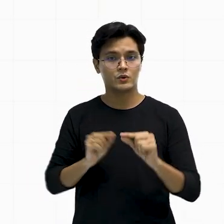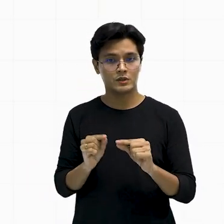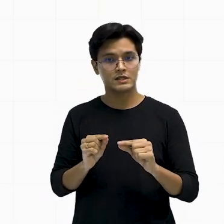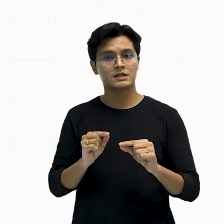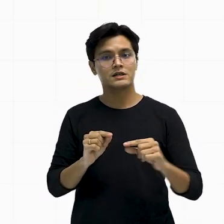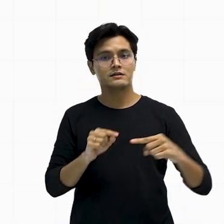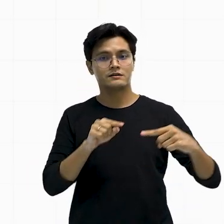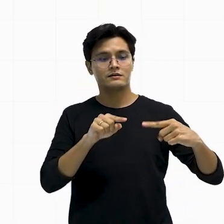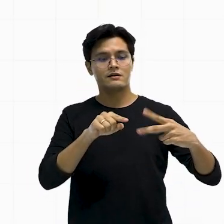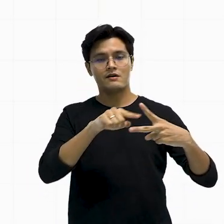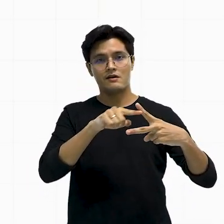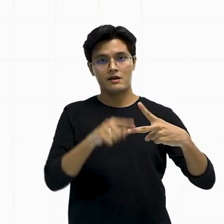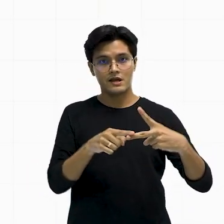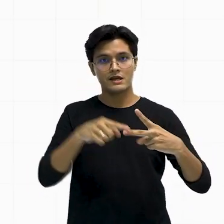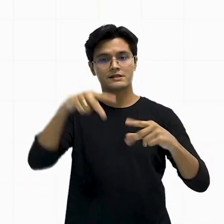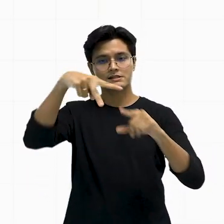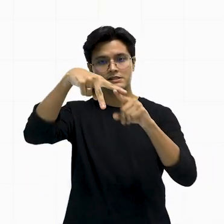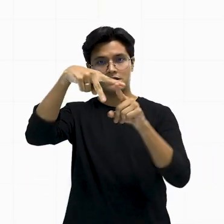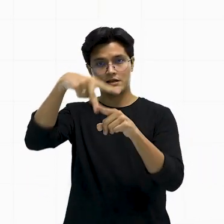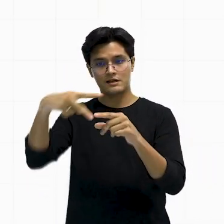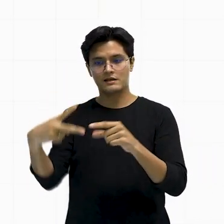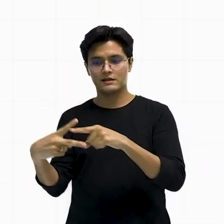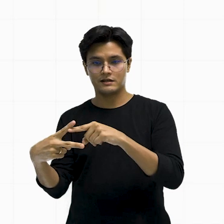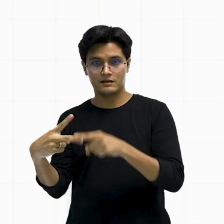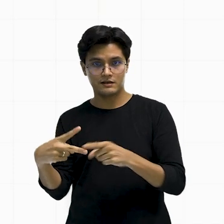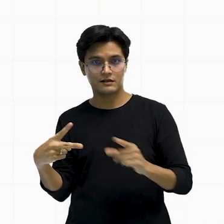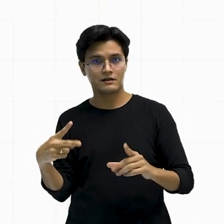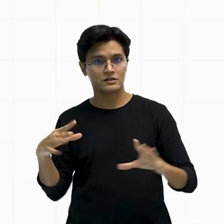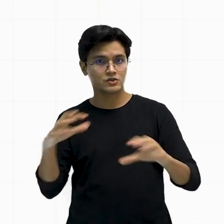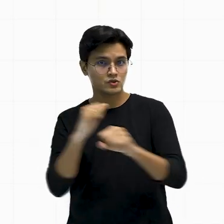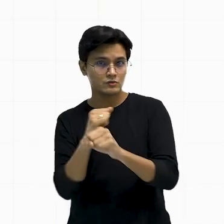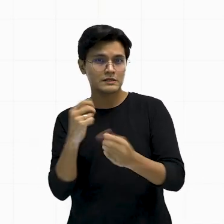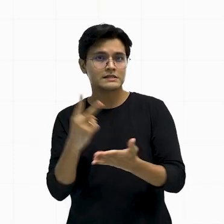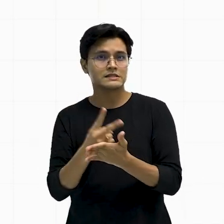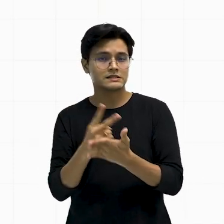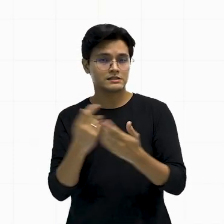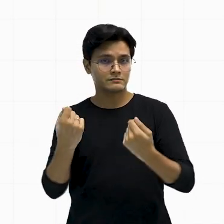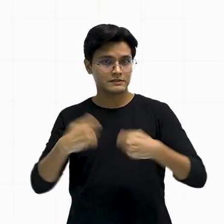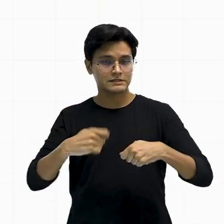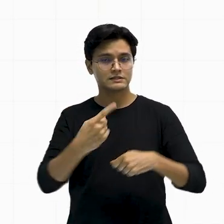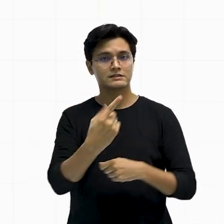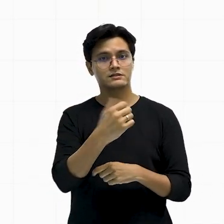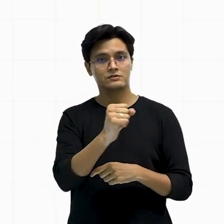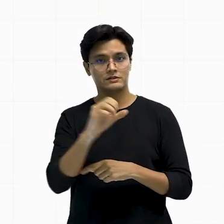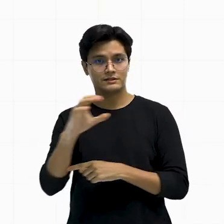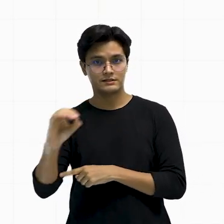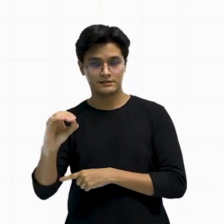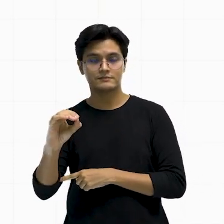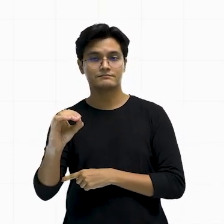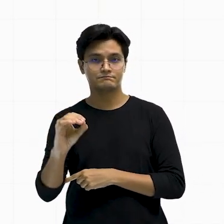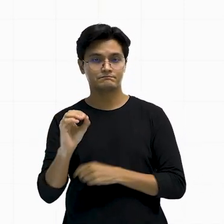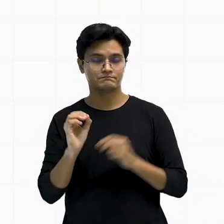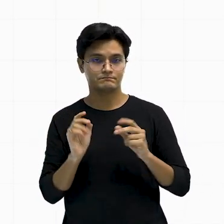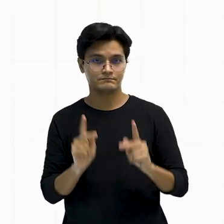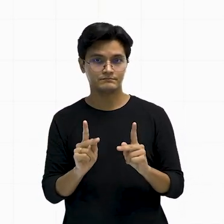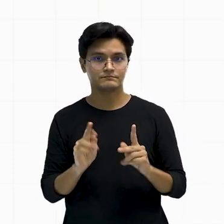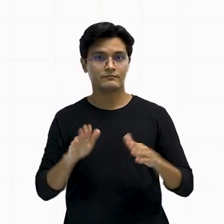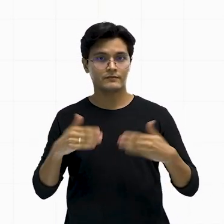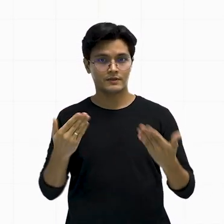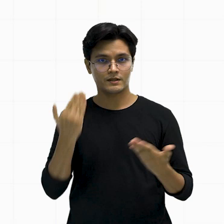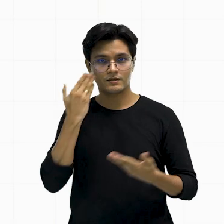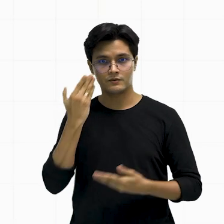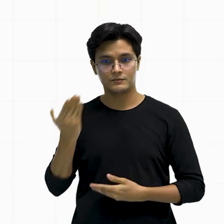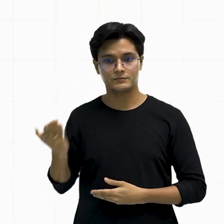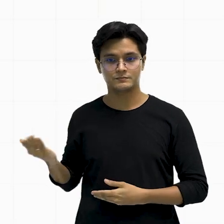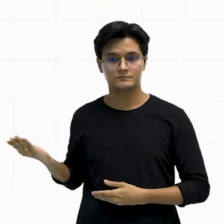somatório dos ângulos internos de um triângulo sempre tem que dar 180 graus, tá? Então, veja.